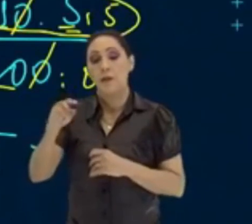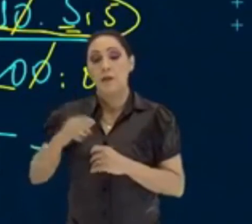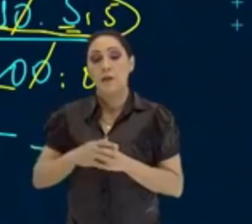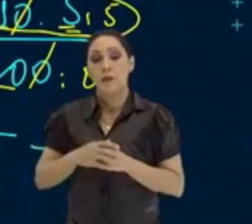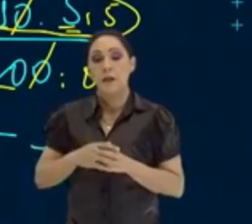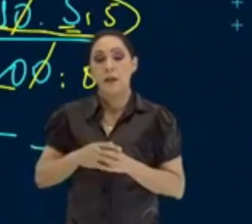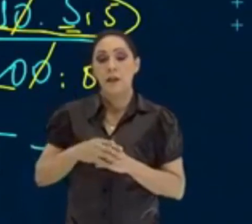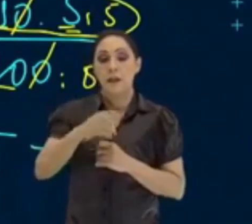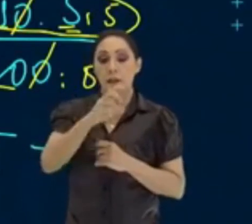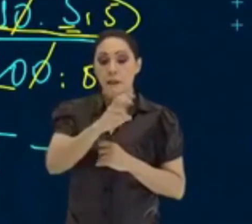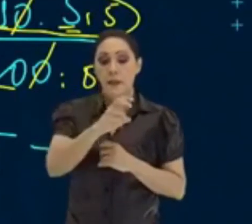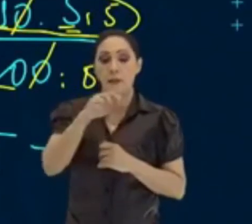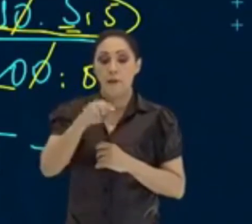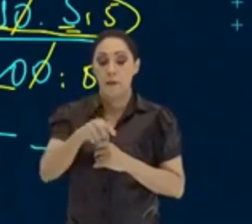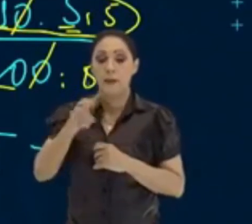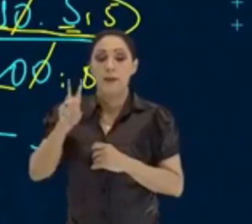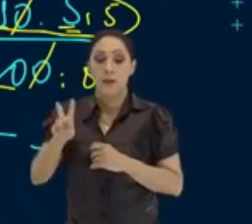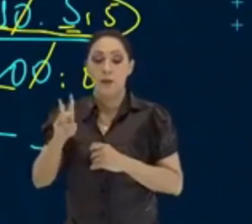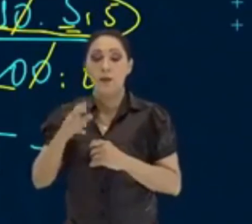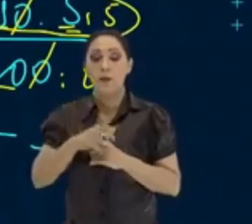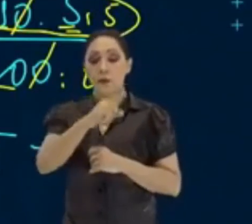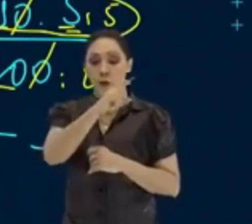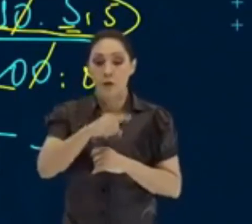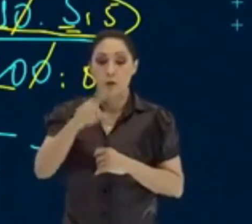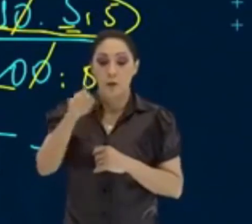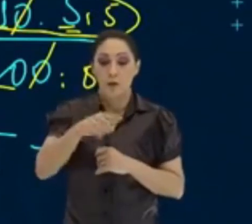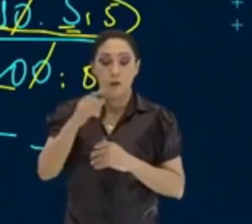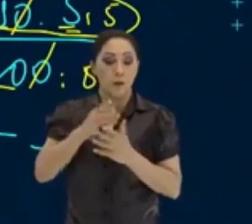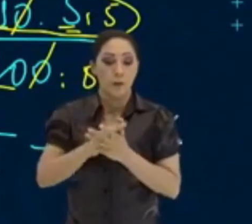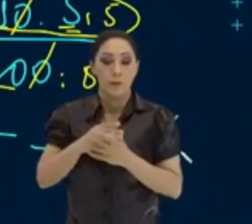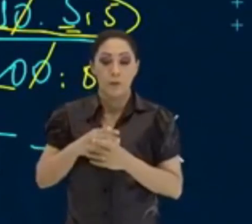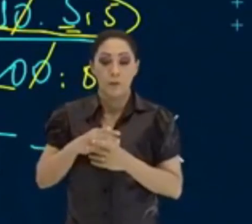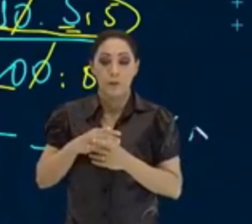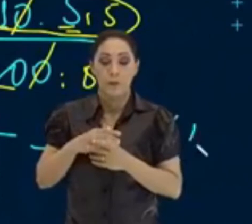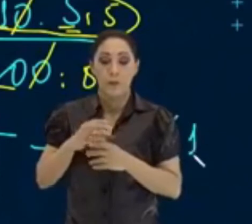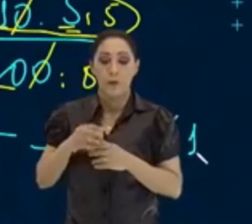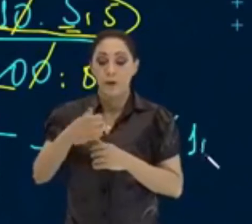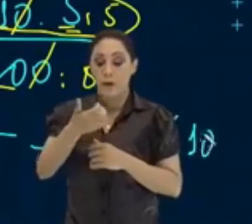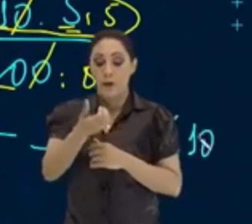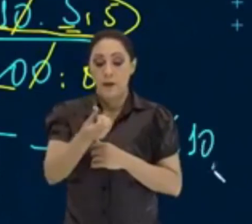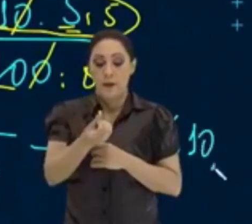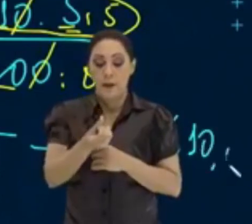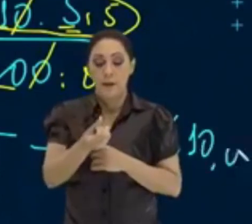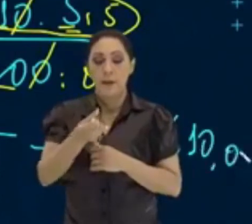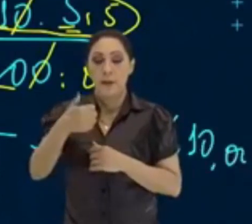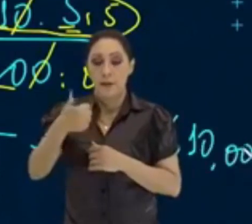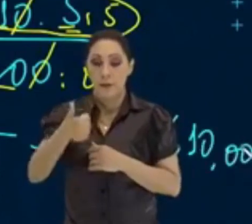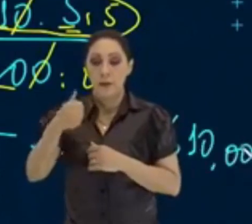2, você vai multiplicar. 305 por 2 direto. Dobra. 610.